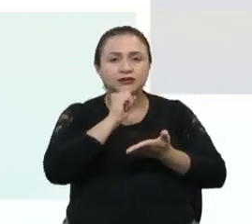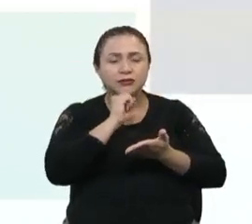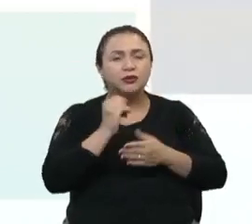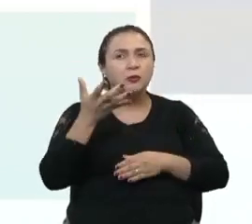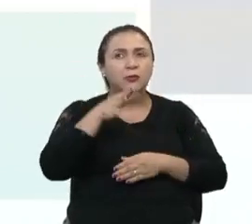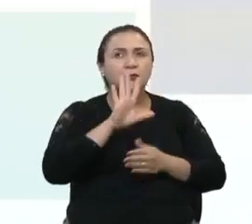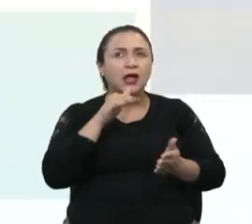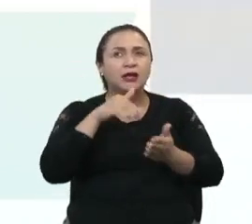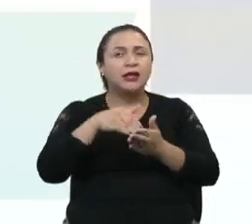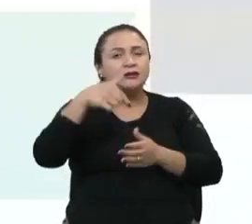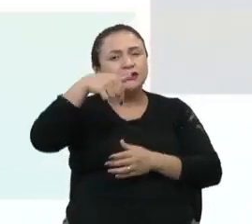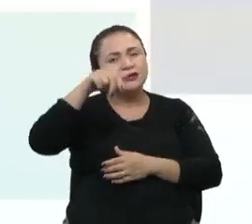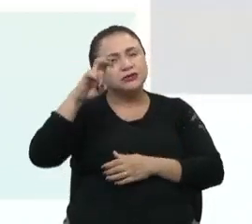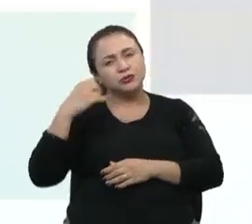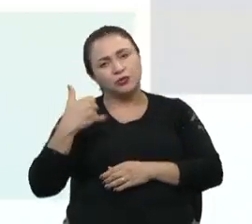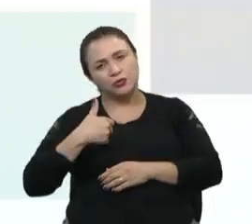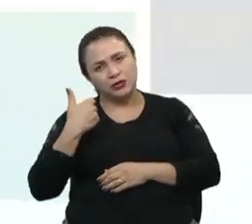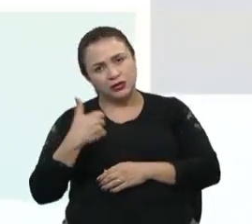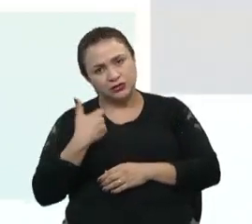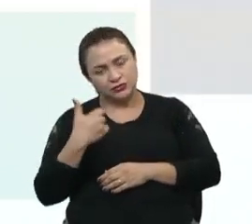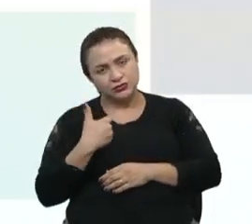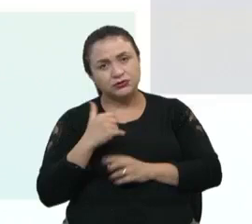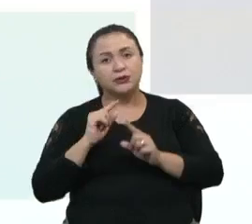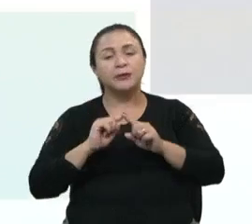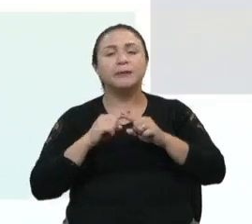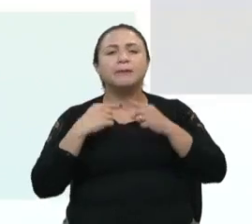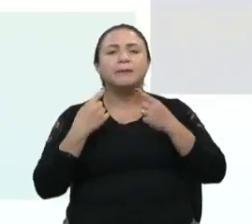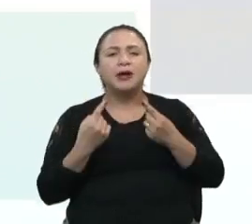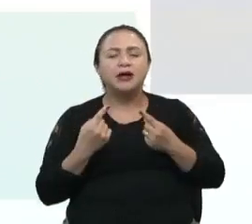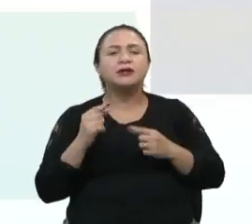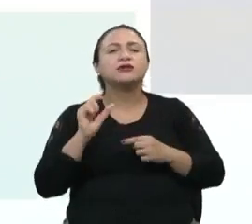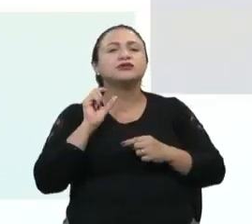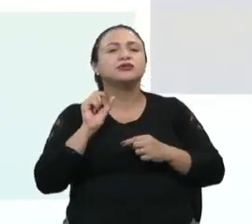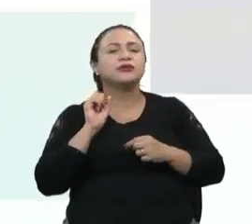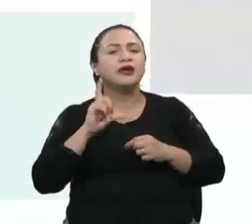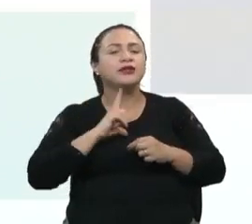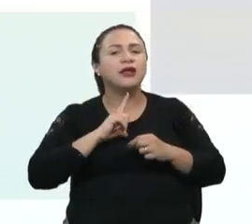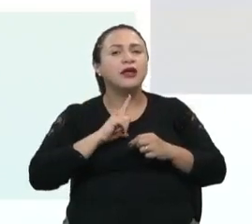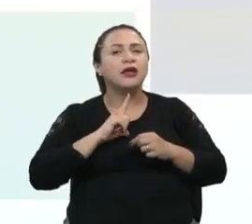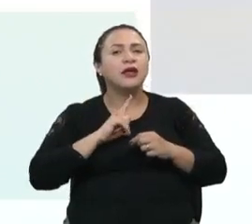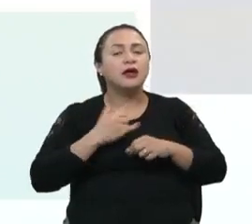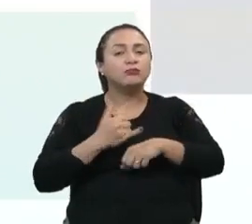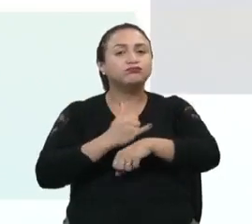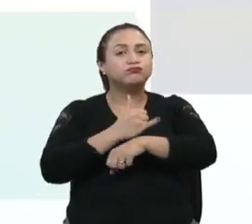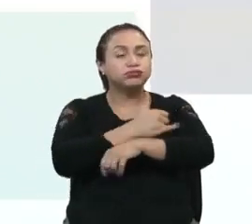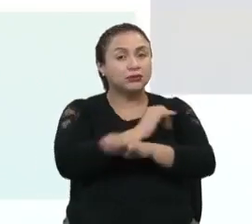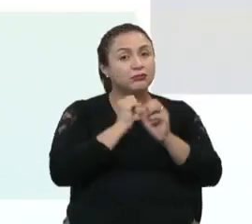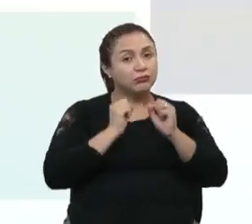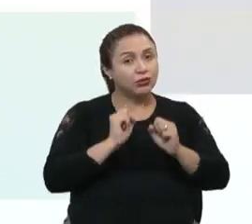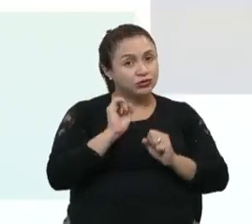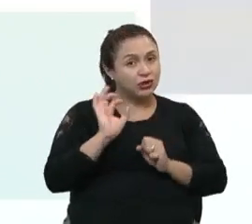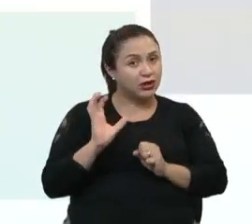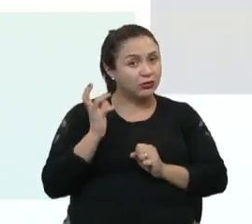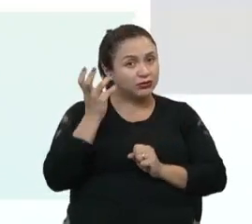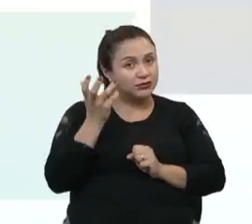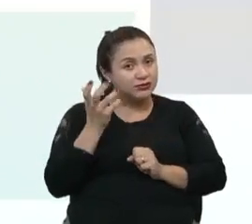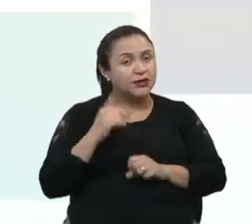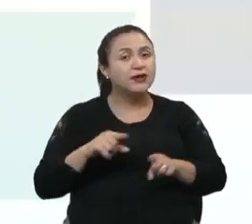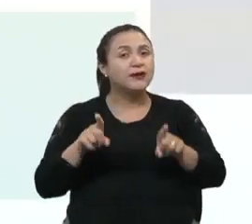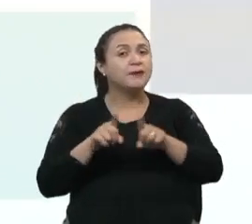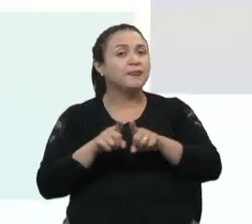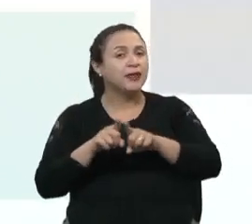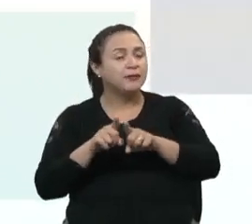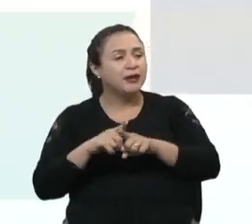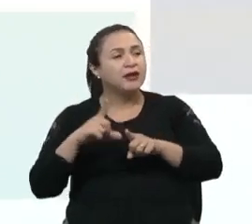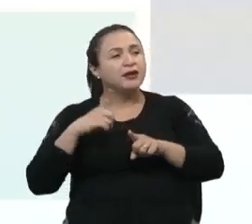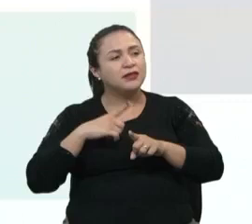mais ou menos até os 75 anos, mais propensa a ter aumento de peso, questões com excesso de